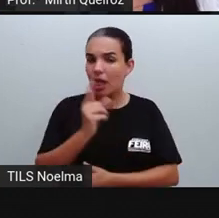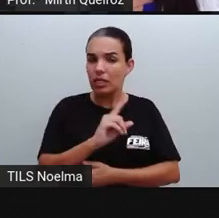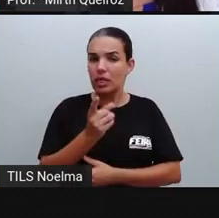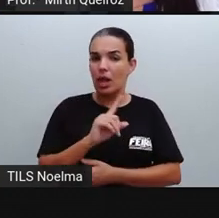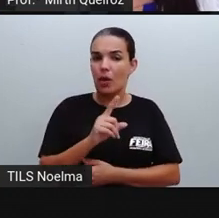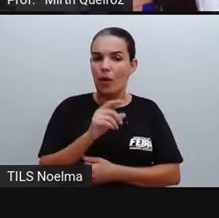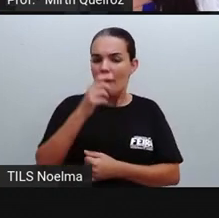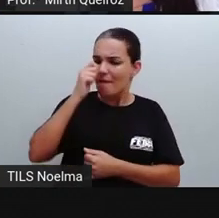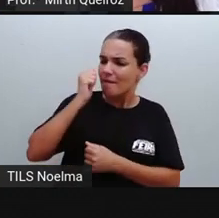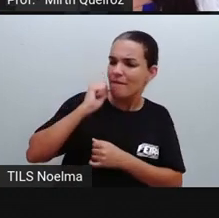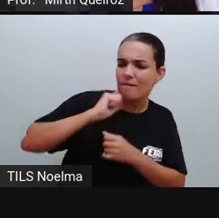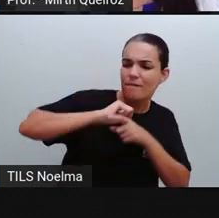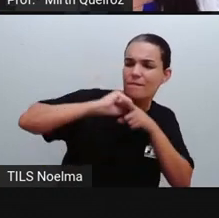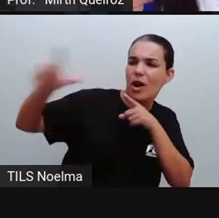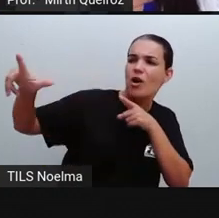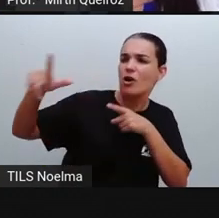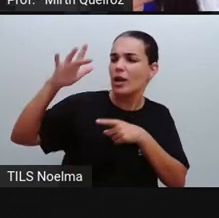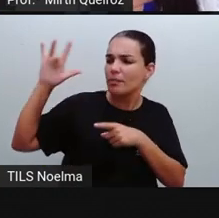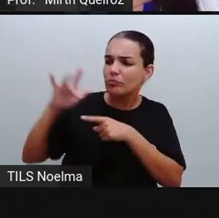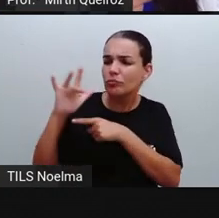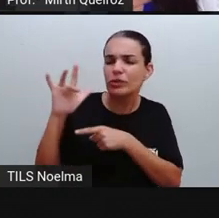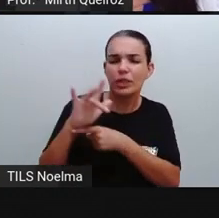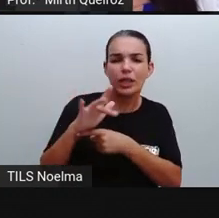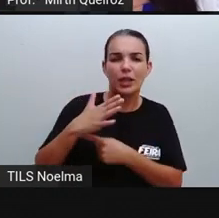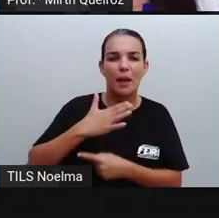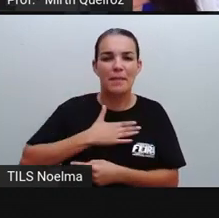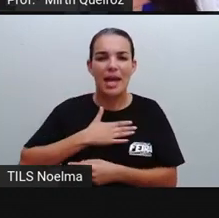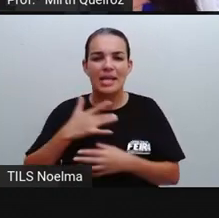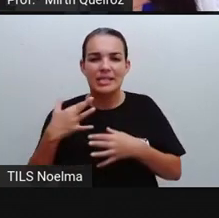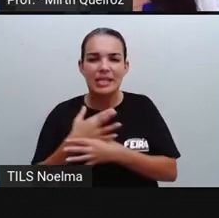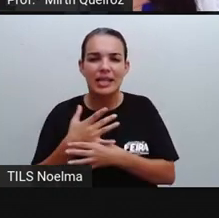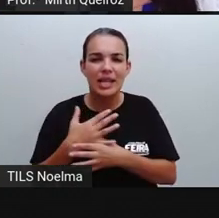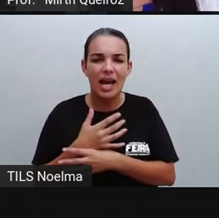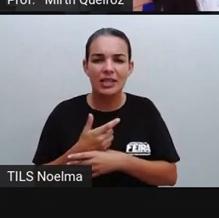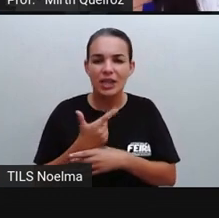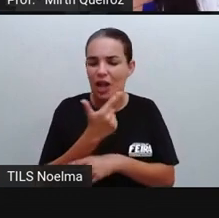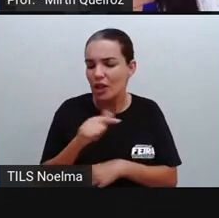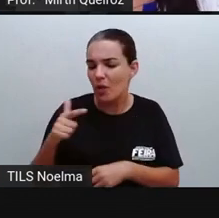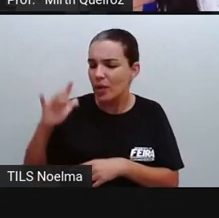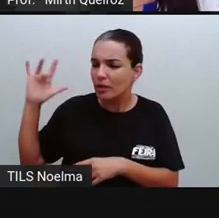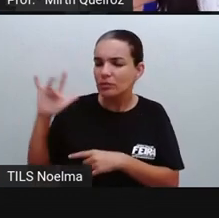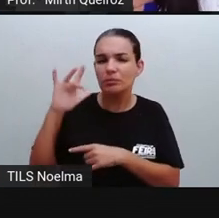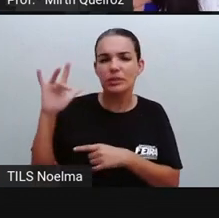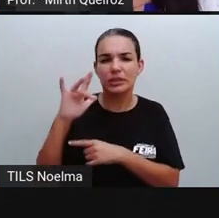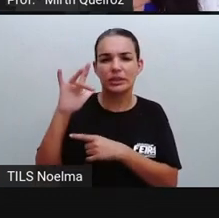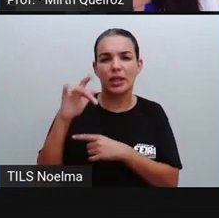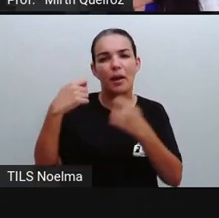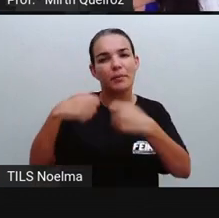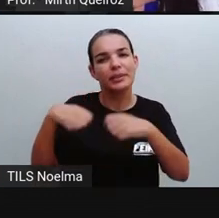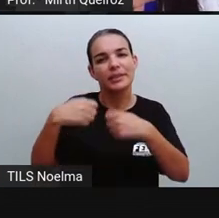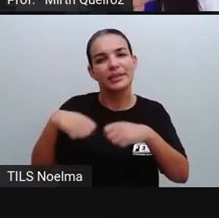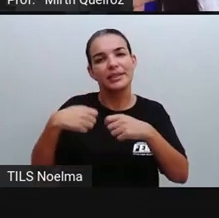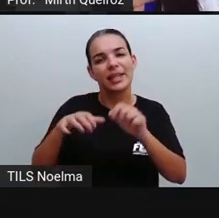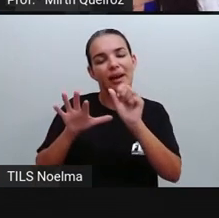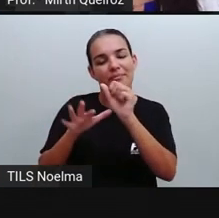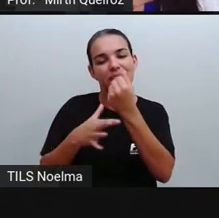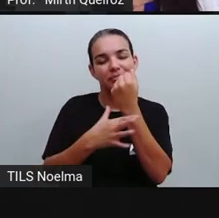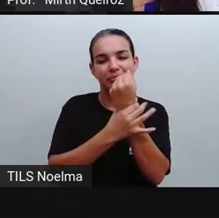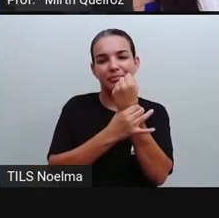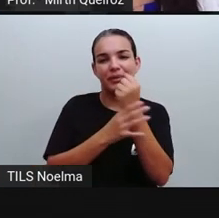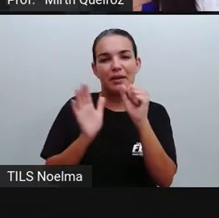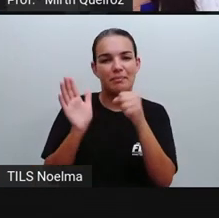minha cidade tem mosquito. E o que a gente precisa fazer é o quê? Prevenir, que é